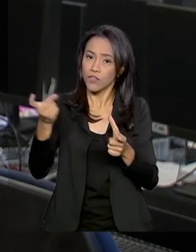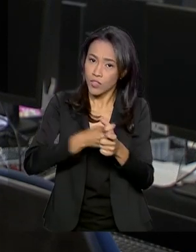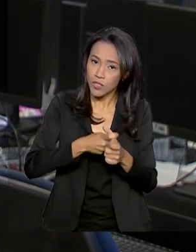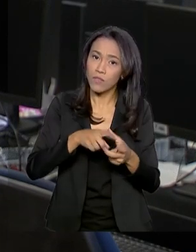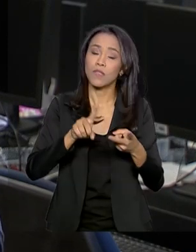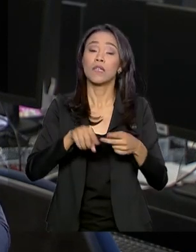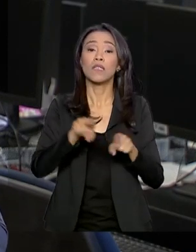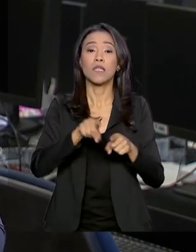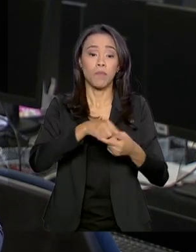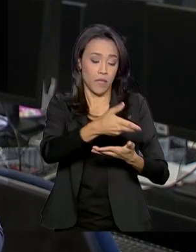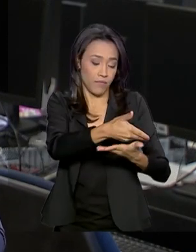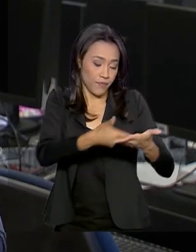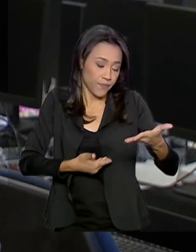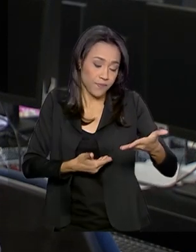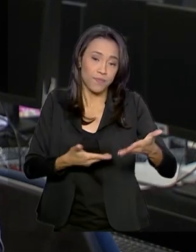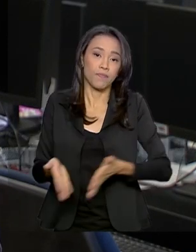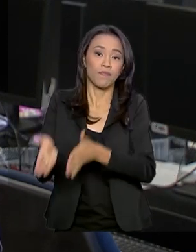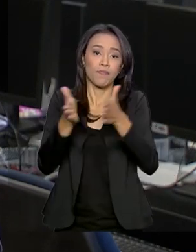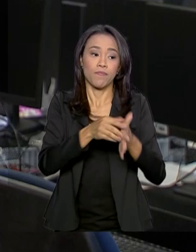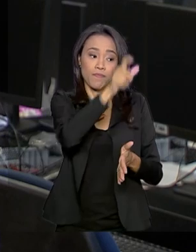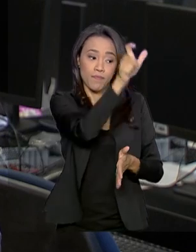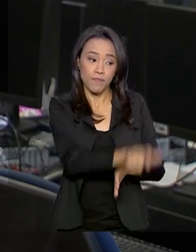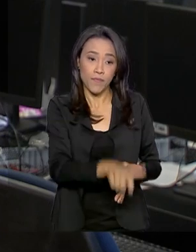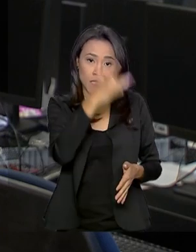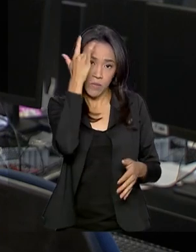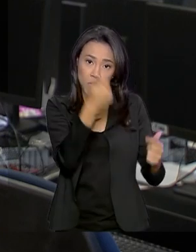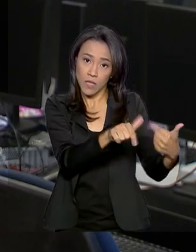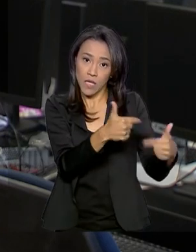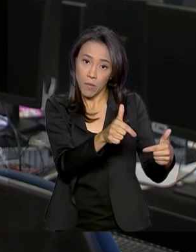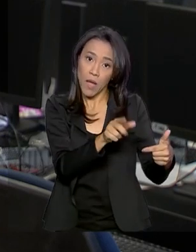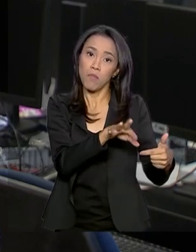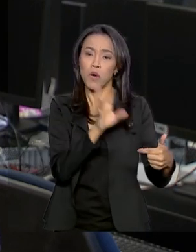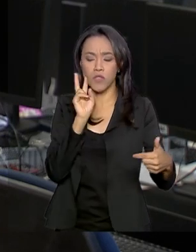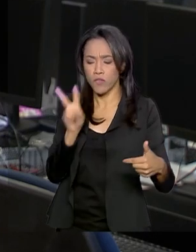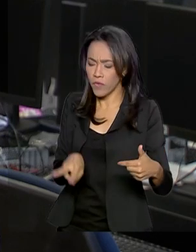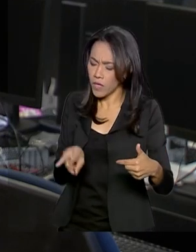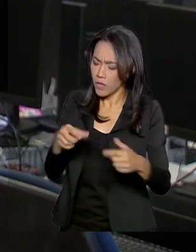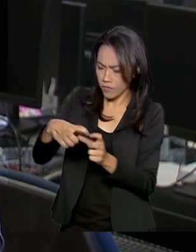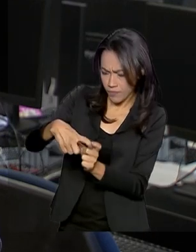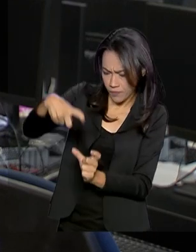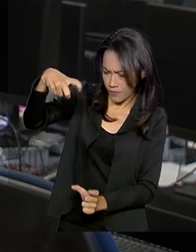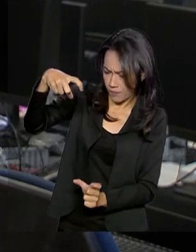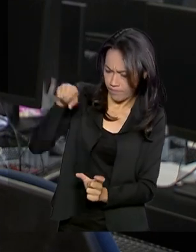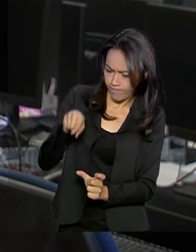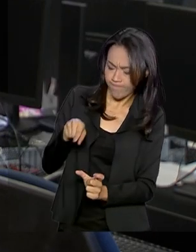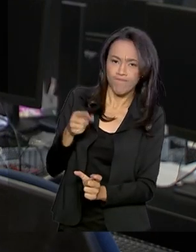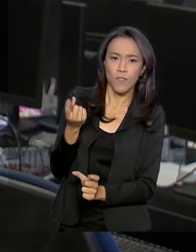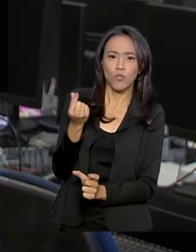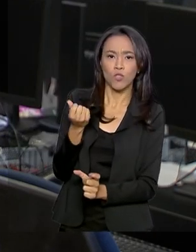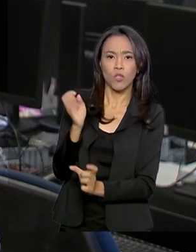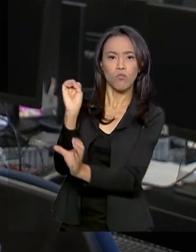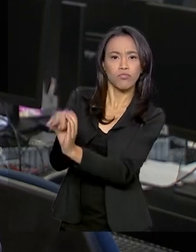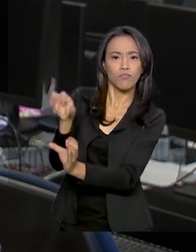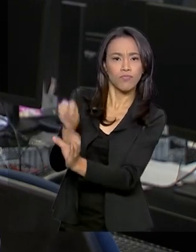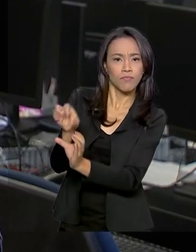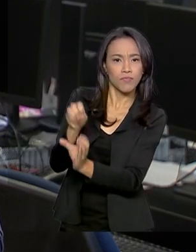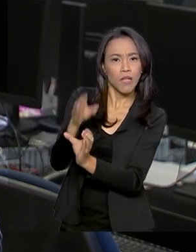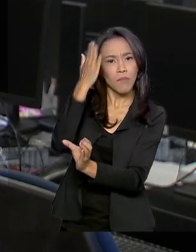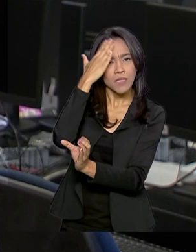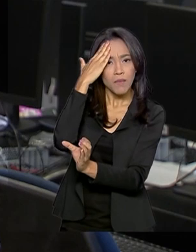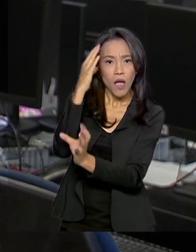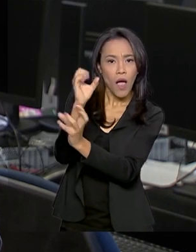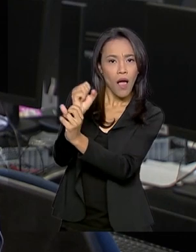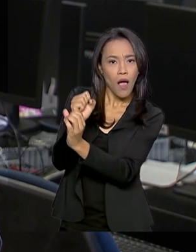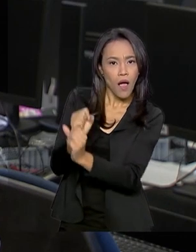individualizadas. Já os empregados poderão verificar os extratos dos depósitos e acompanhar a base de cálculo das